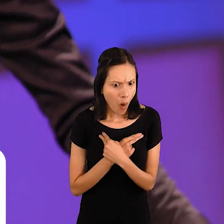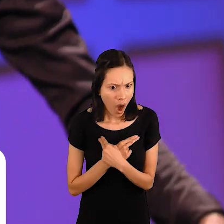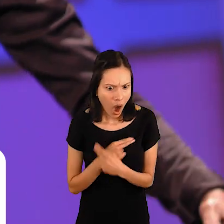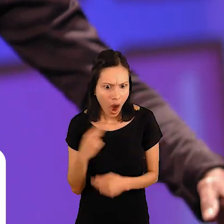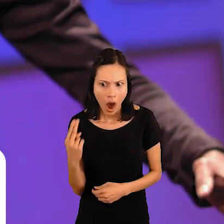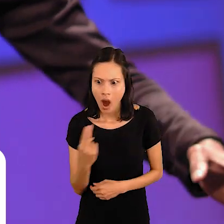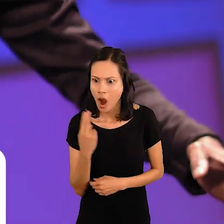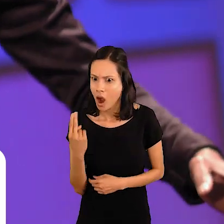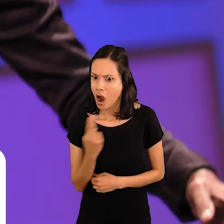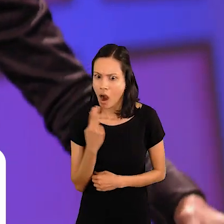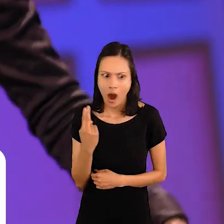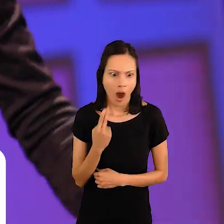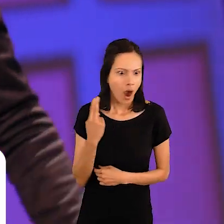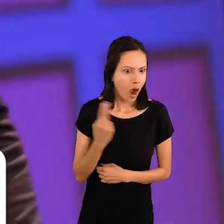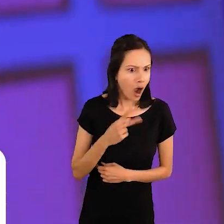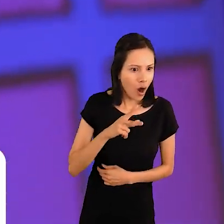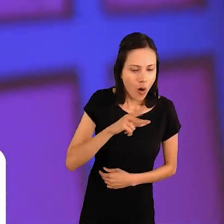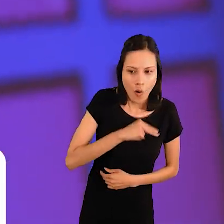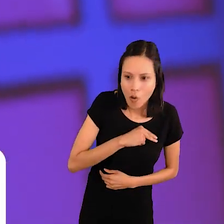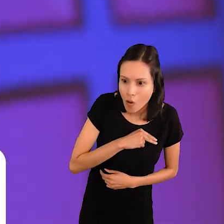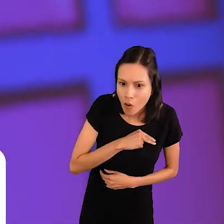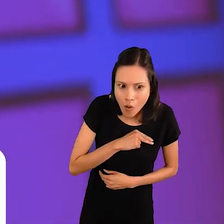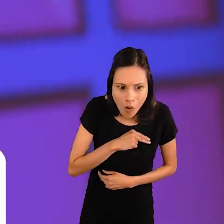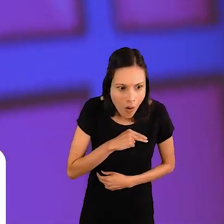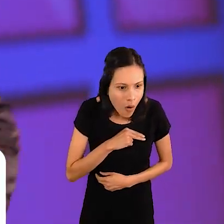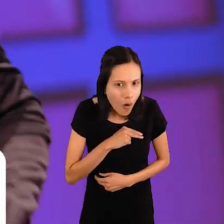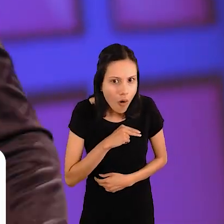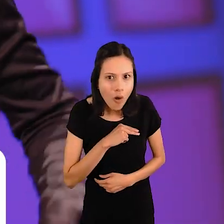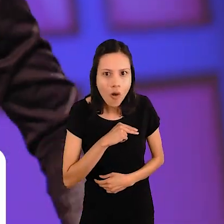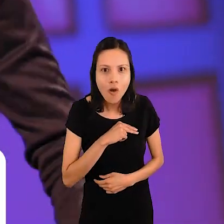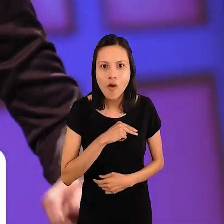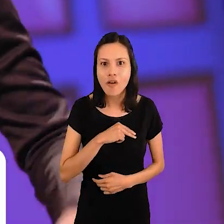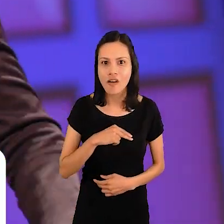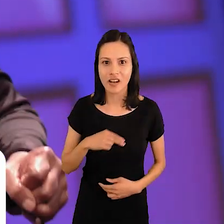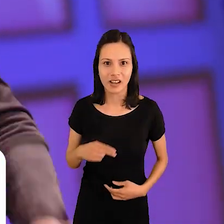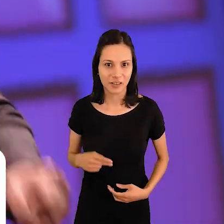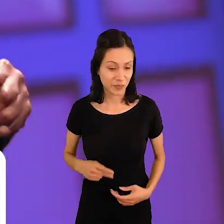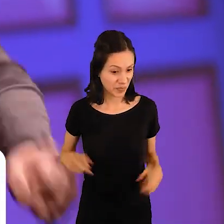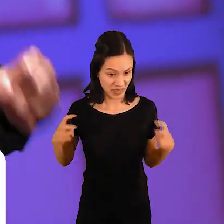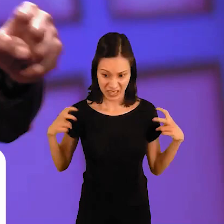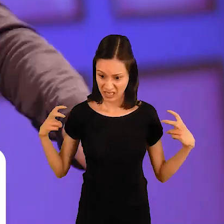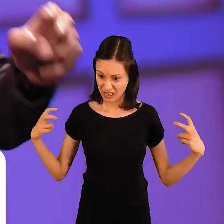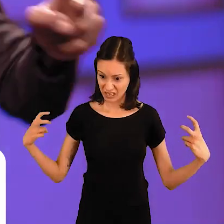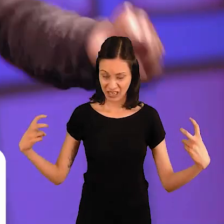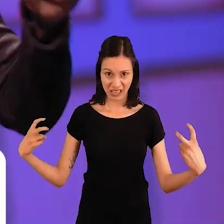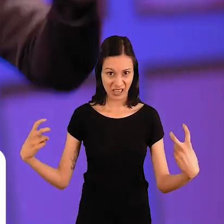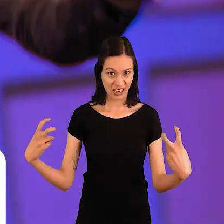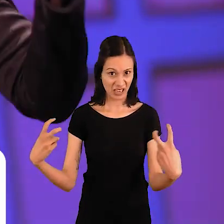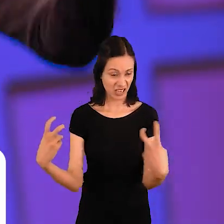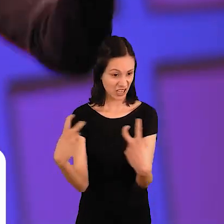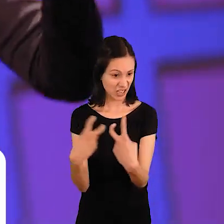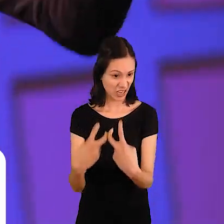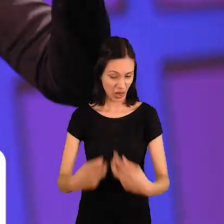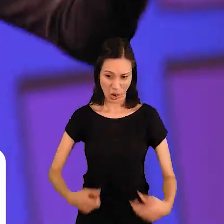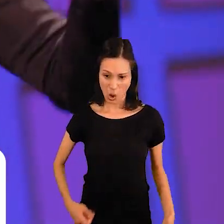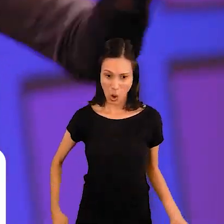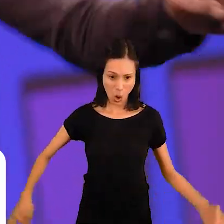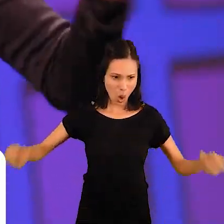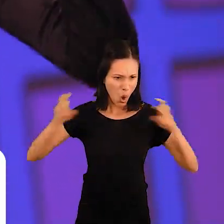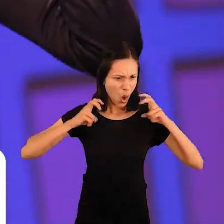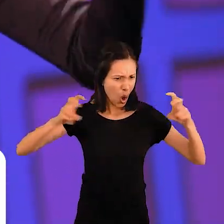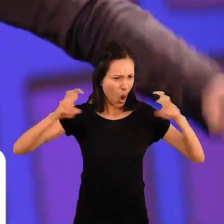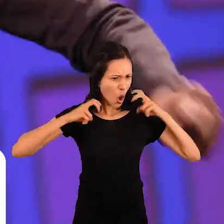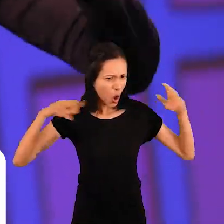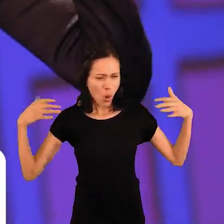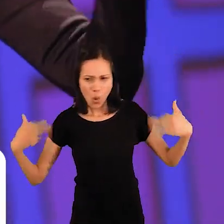Oh! E aquela torcida para ele estava estanteante.